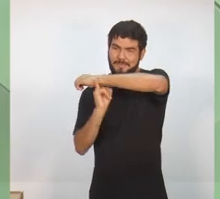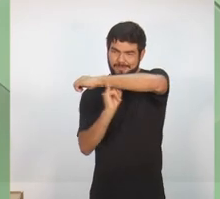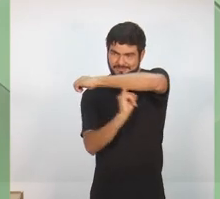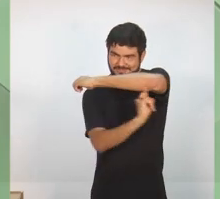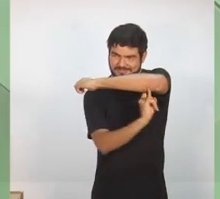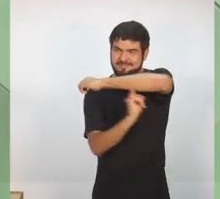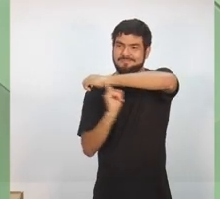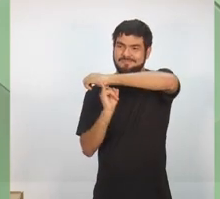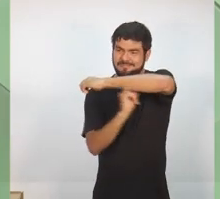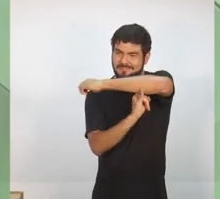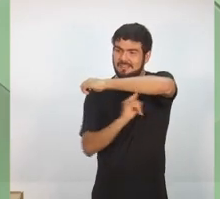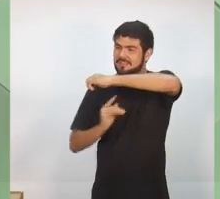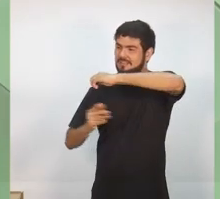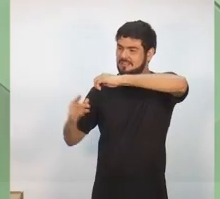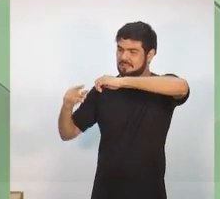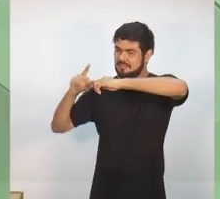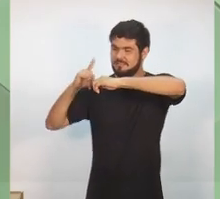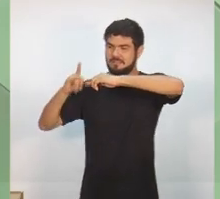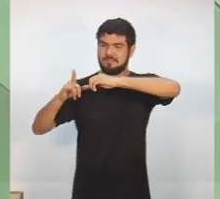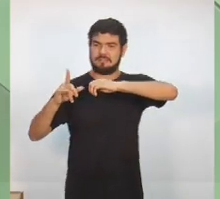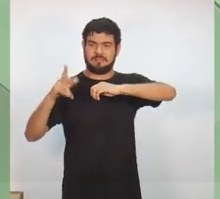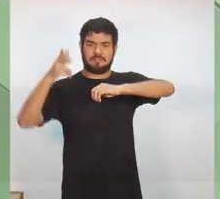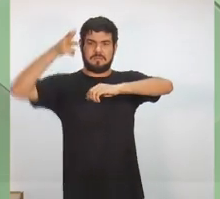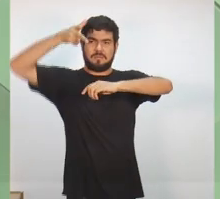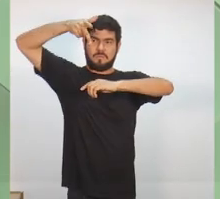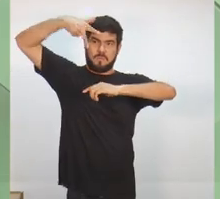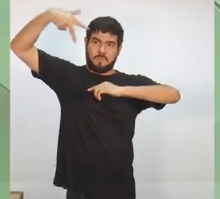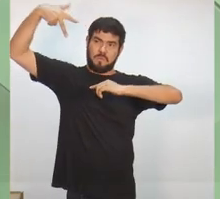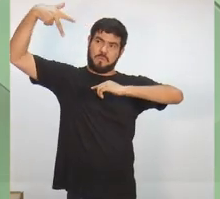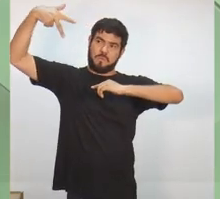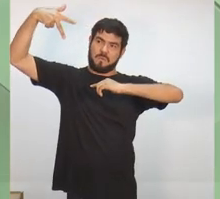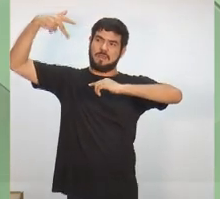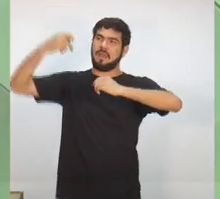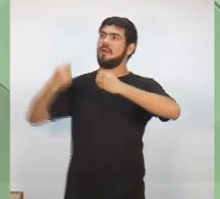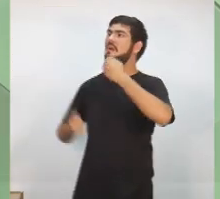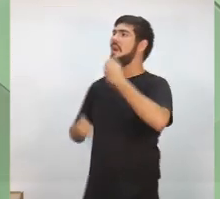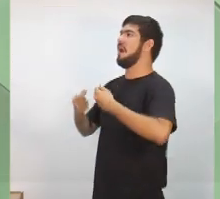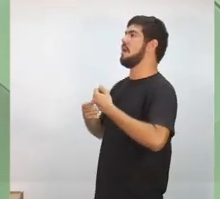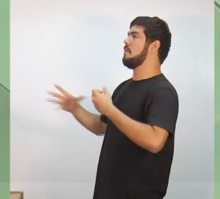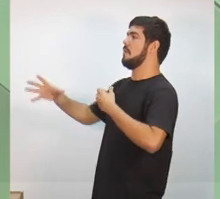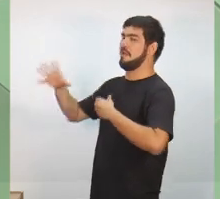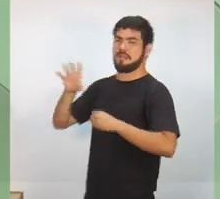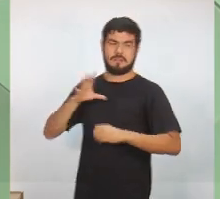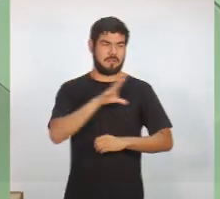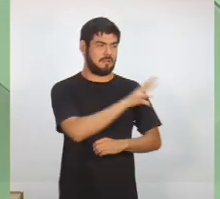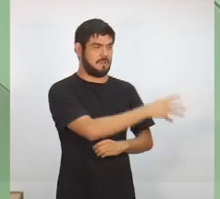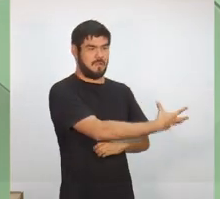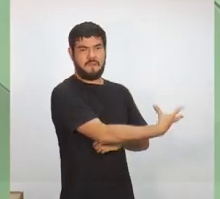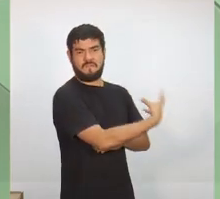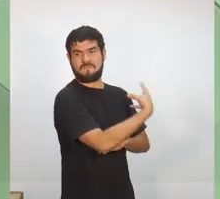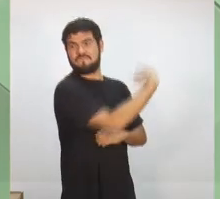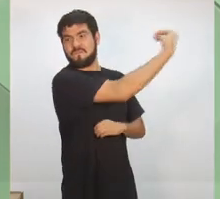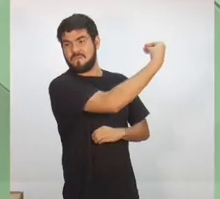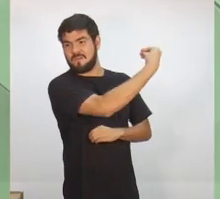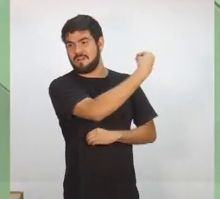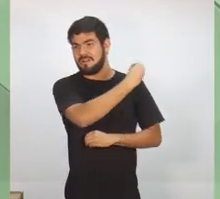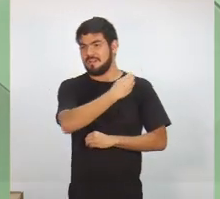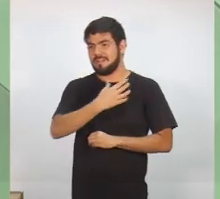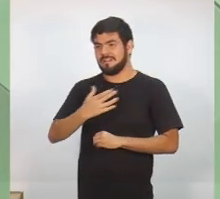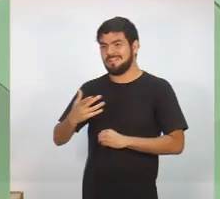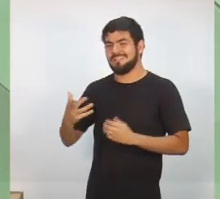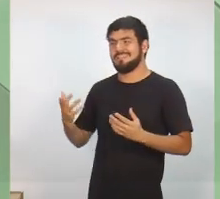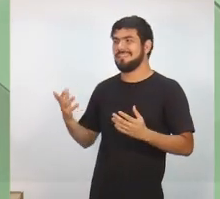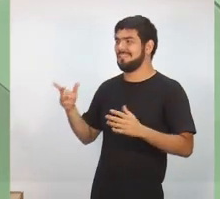saídas e no momento em que um veículo passa por esses pontos de acesso, ele é registrado no banco de dados. Quando você